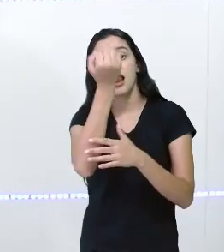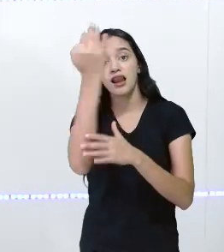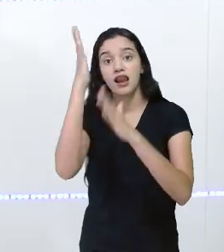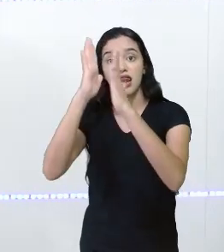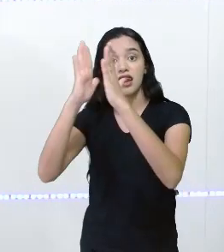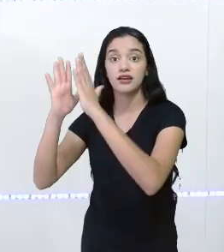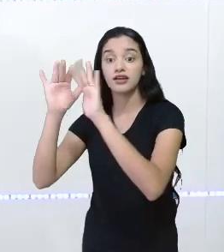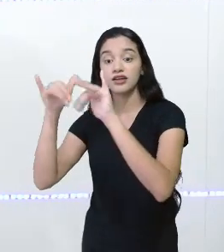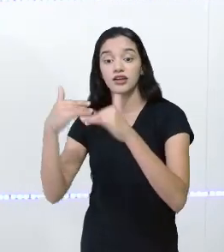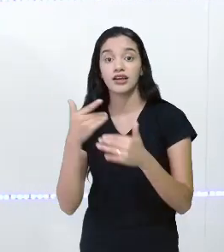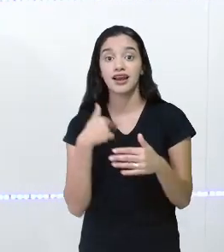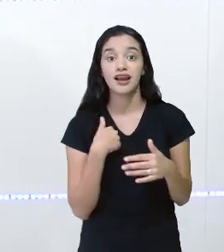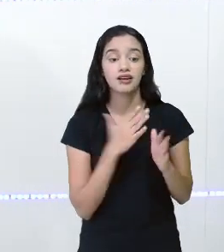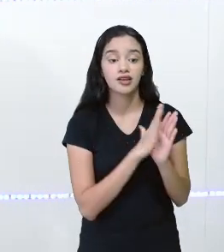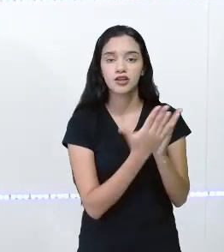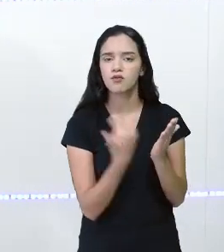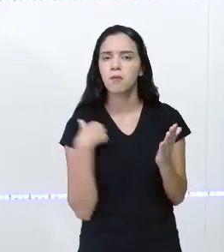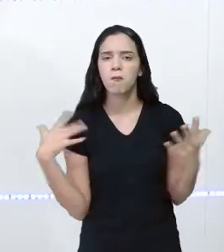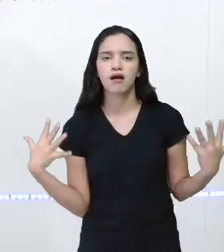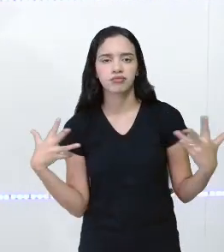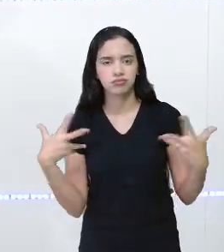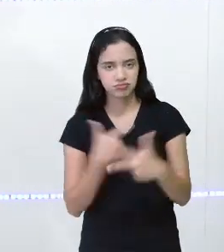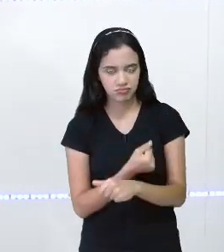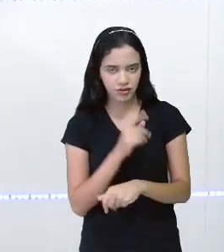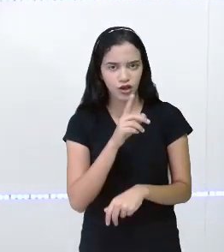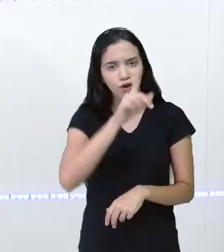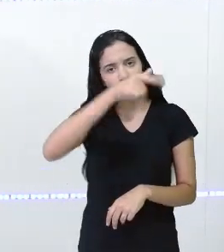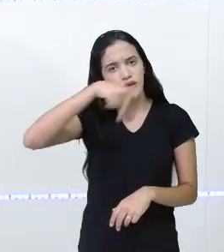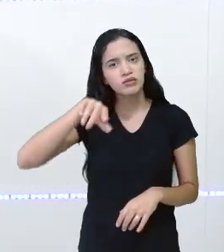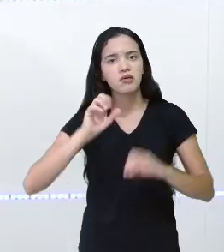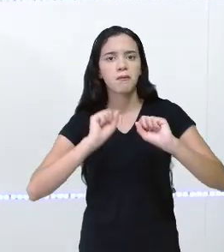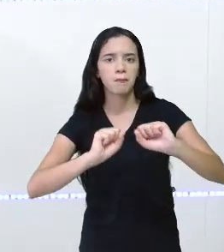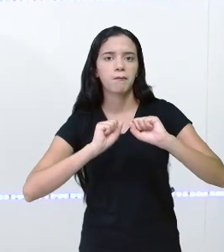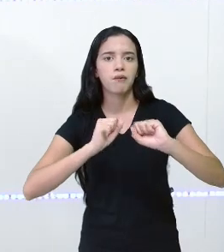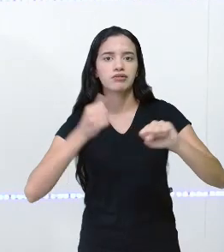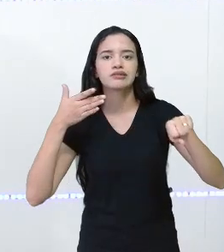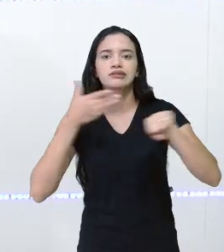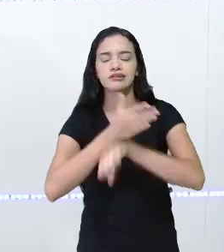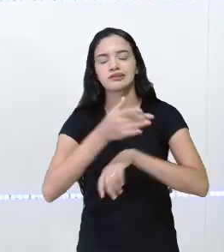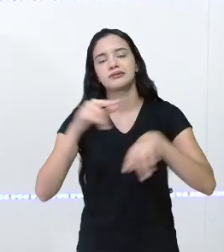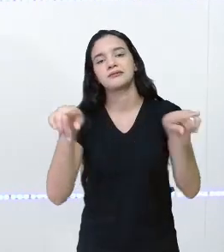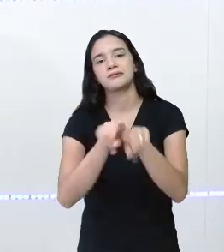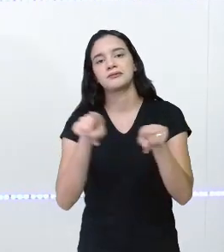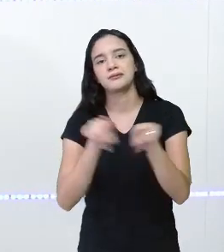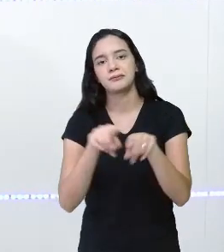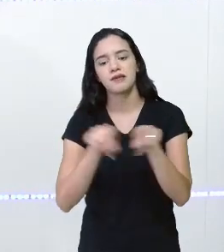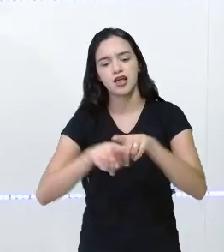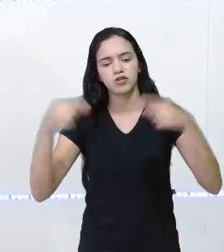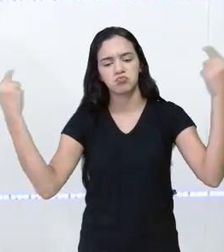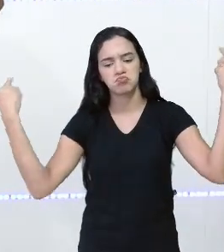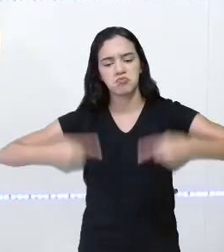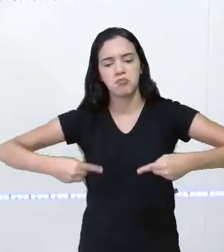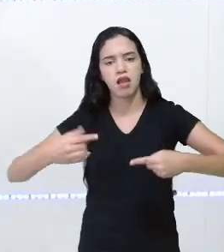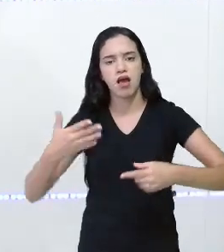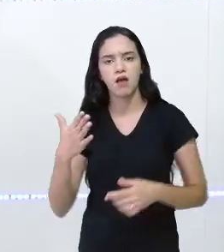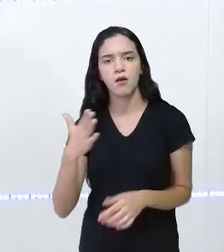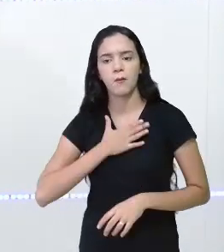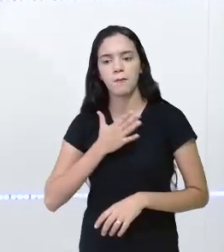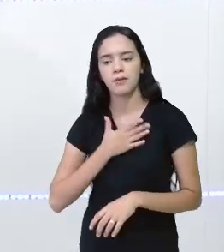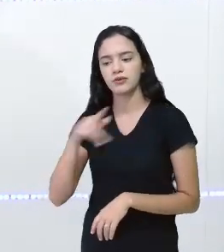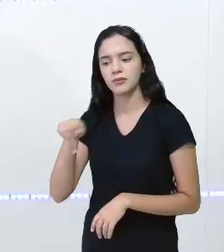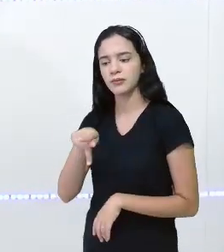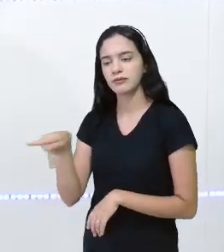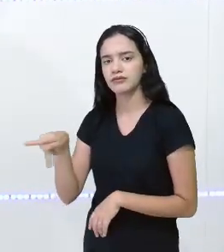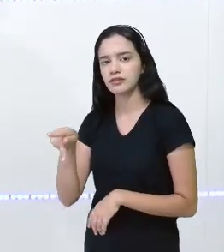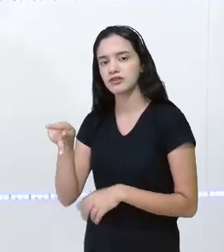maravilhosos. Todos estão lá. Então, vocês podem acessar também e disputar aí comigo, com a professora Esther e com a